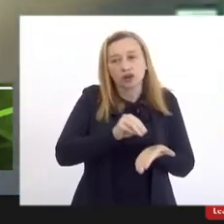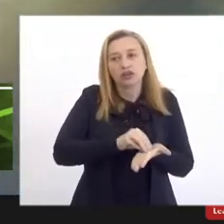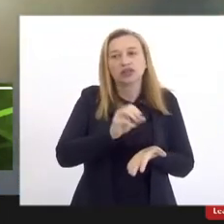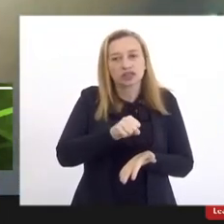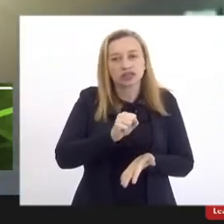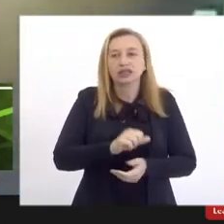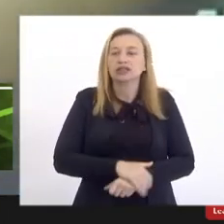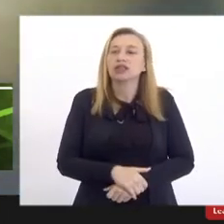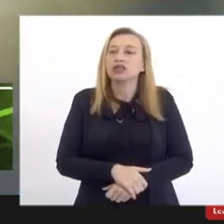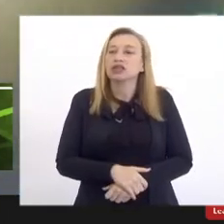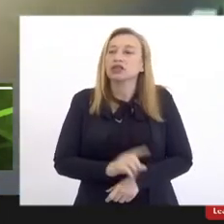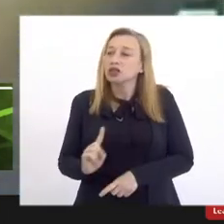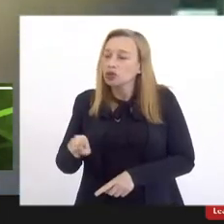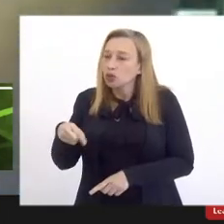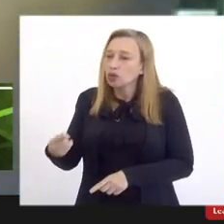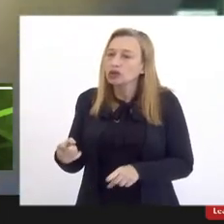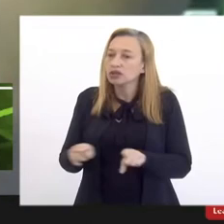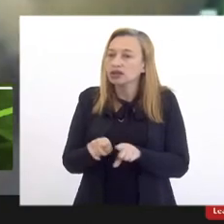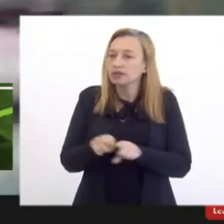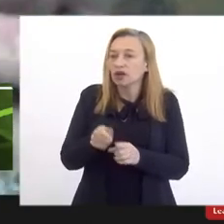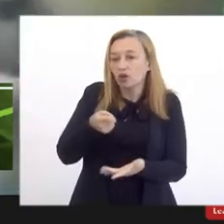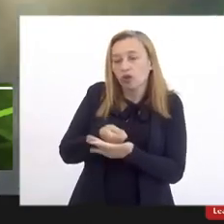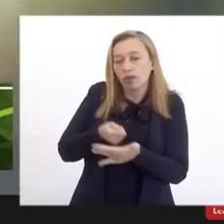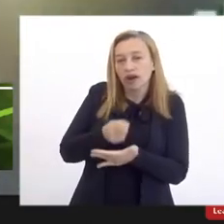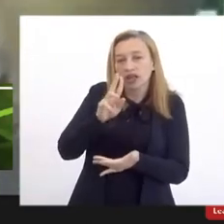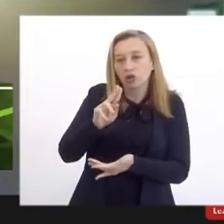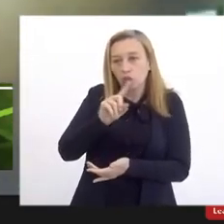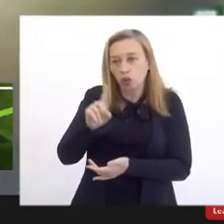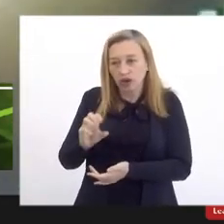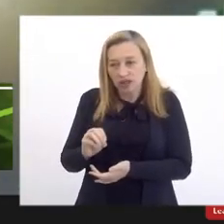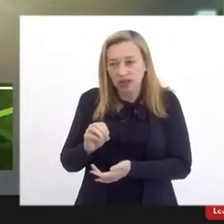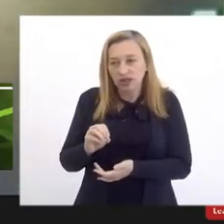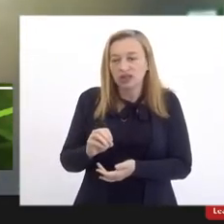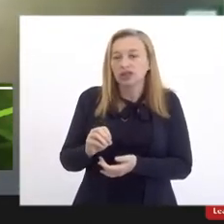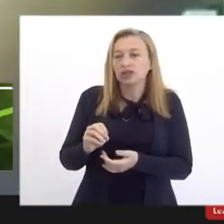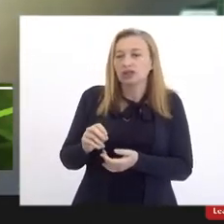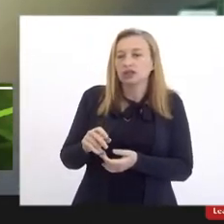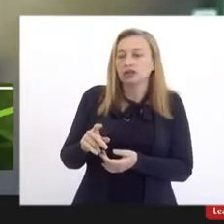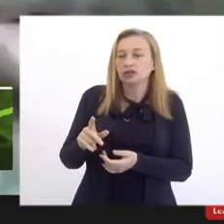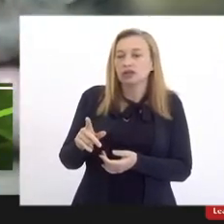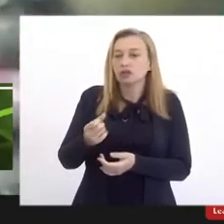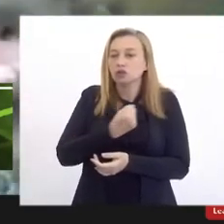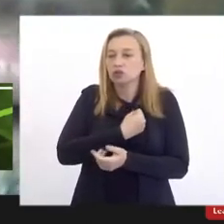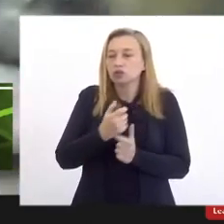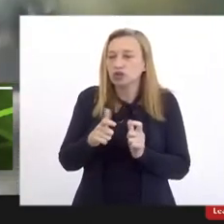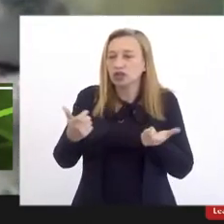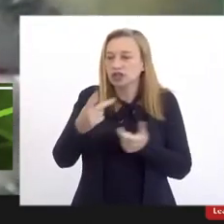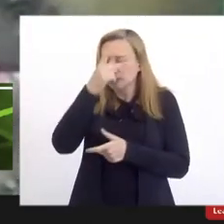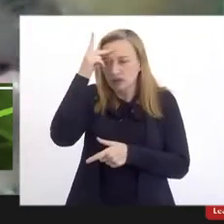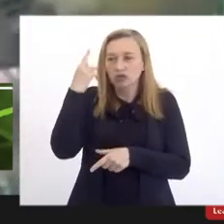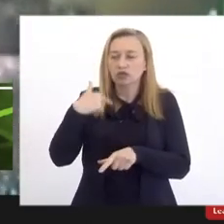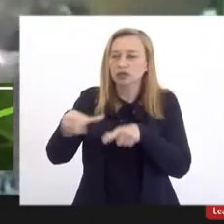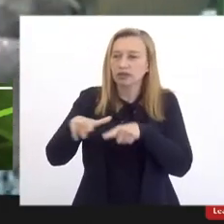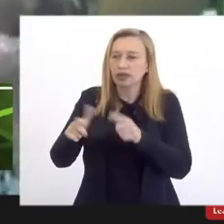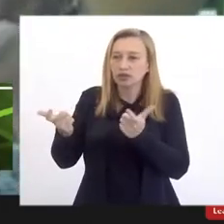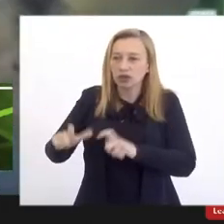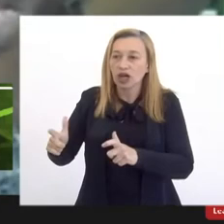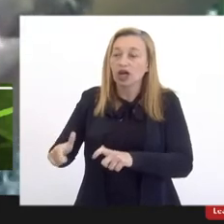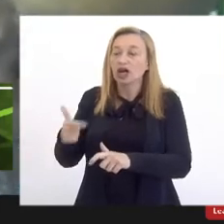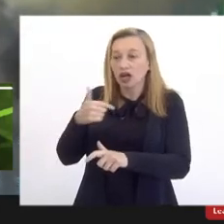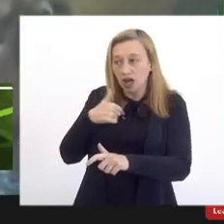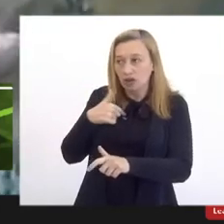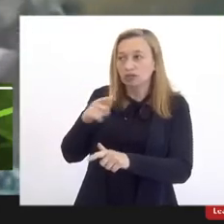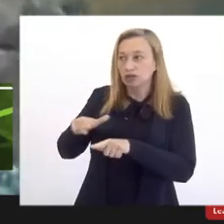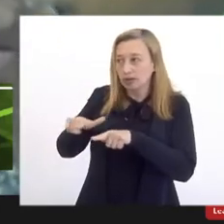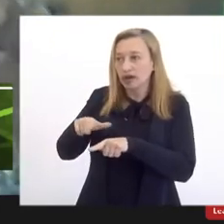E uma coisa que a UESO sempre é cobrada e a UESO trabalha e trabalha duro para isso, e eu sou um dos que trabalha duro para isso, assim